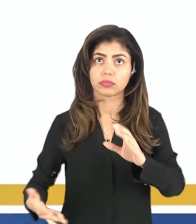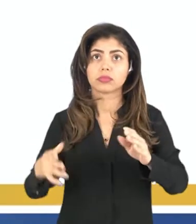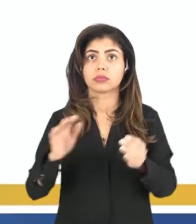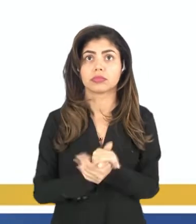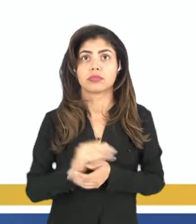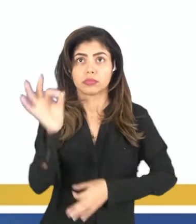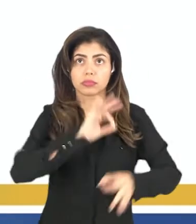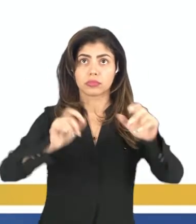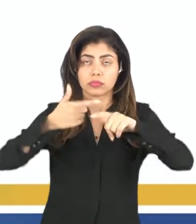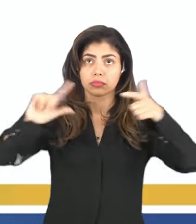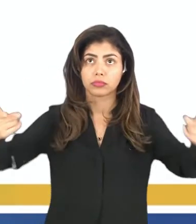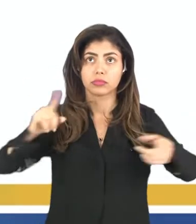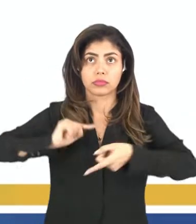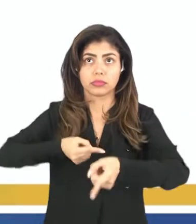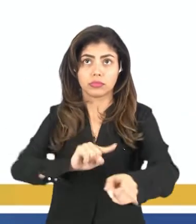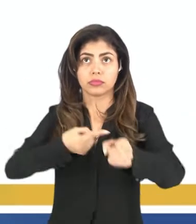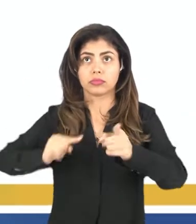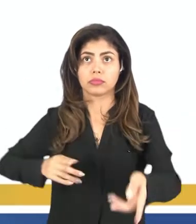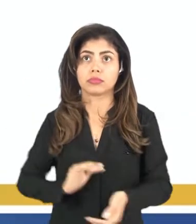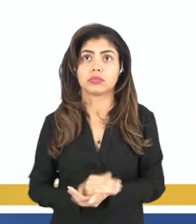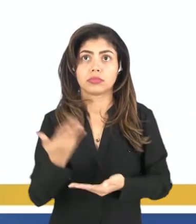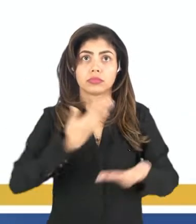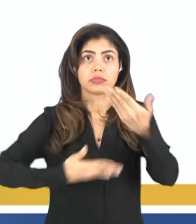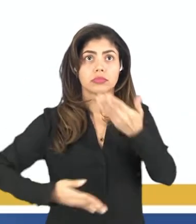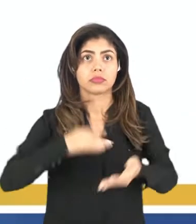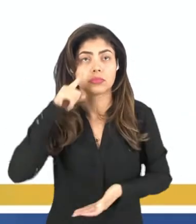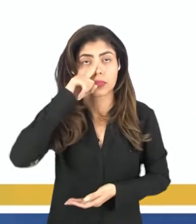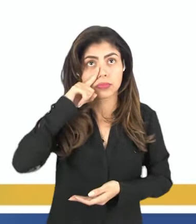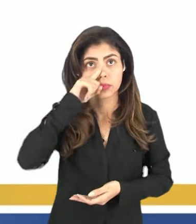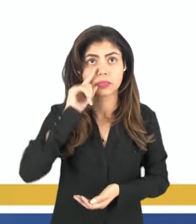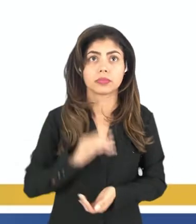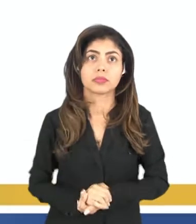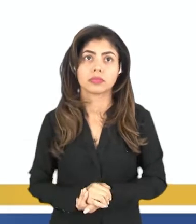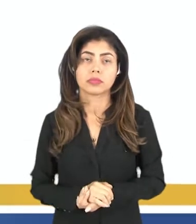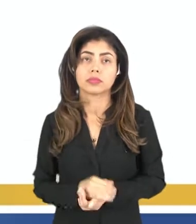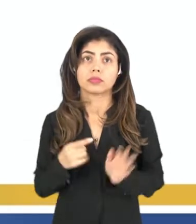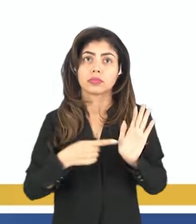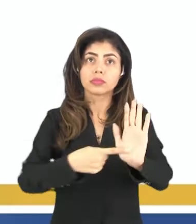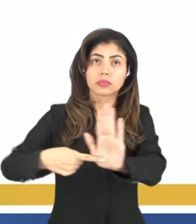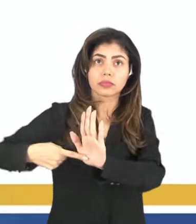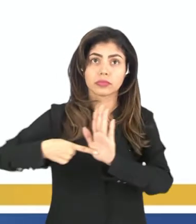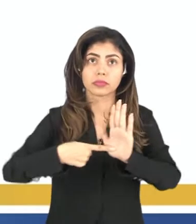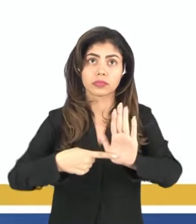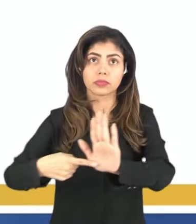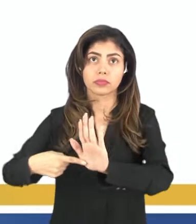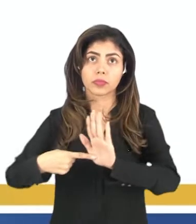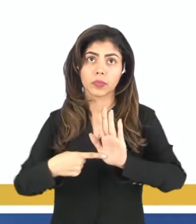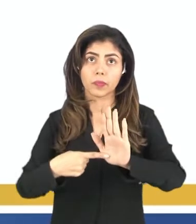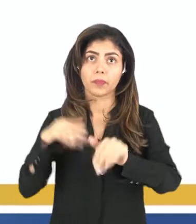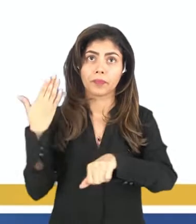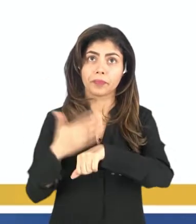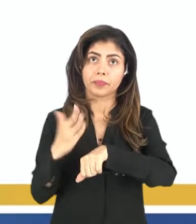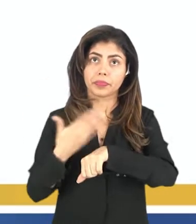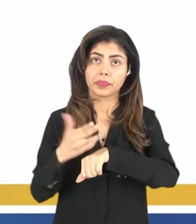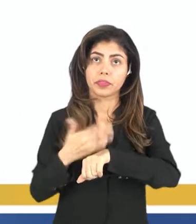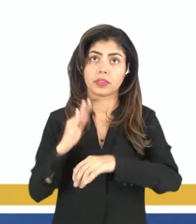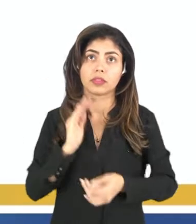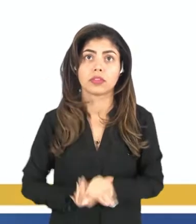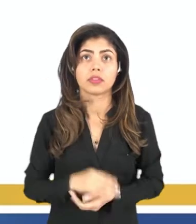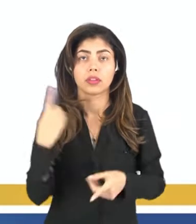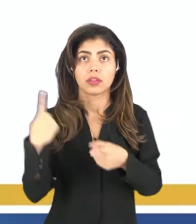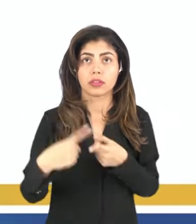caracterizam pelo controle de grandes desafios relacionados a perigos, né? Que são impostos aos